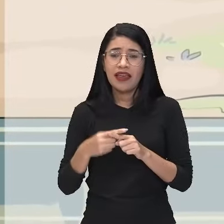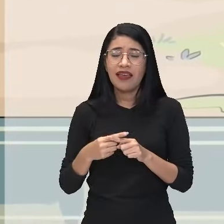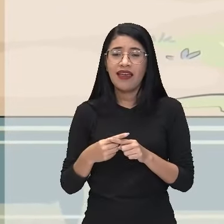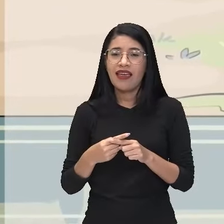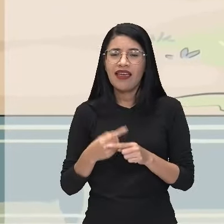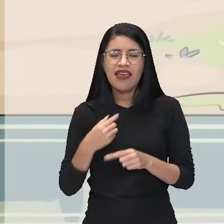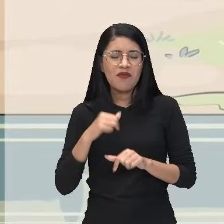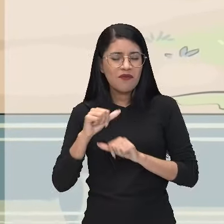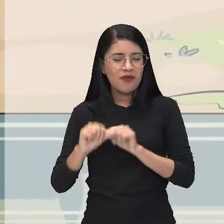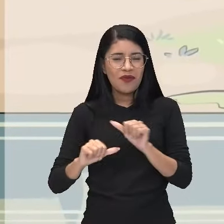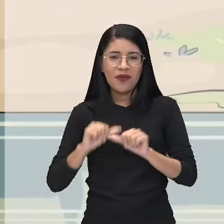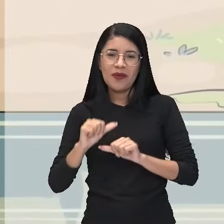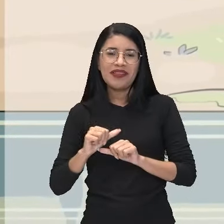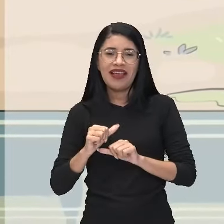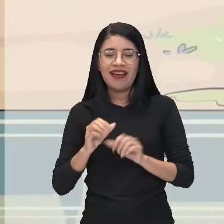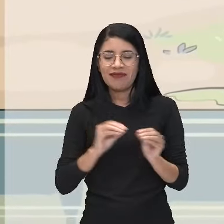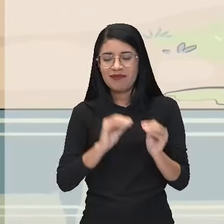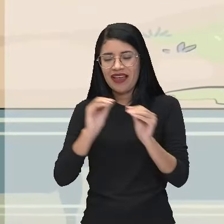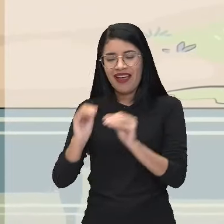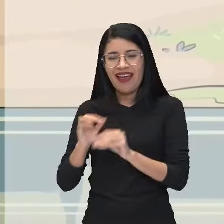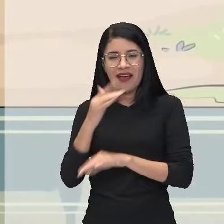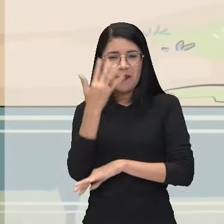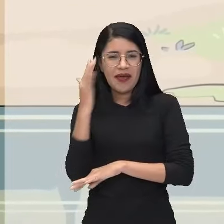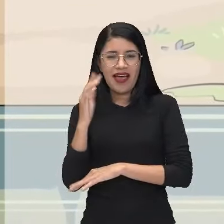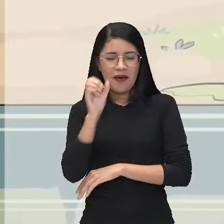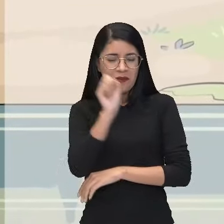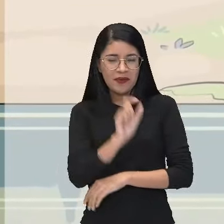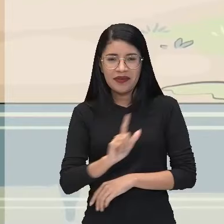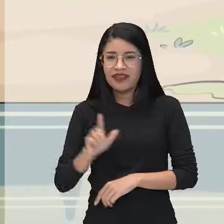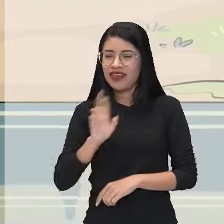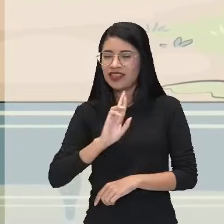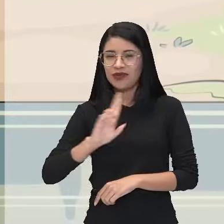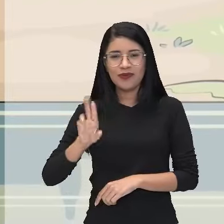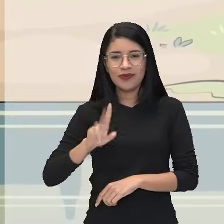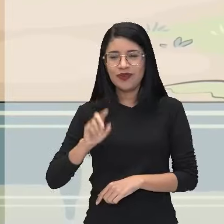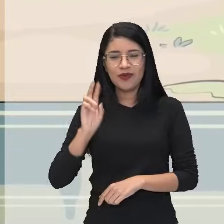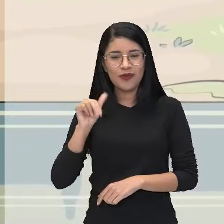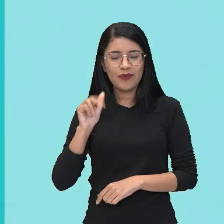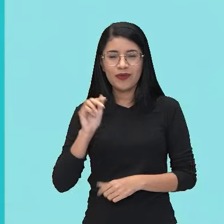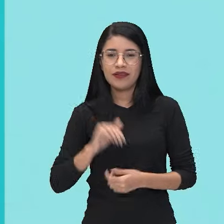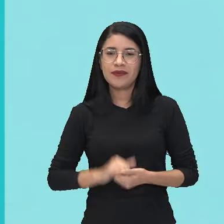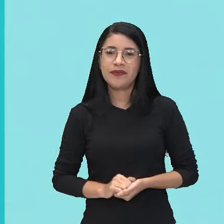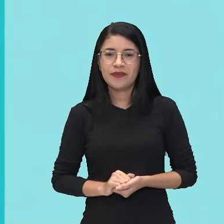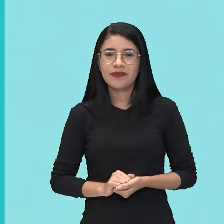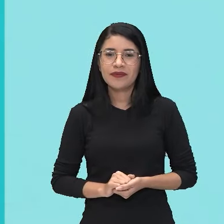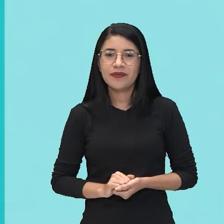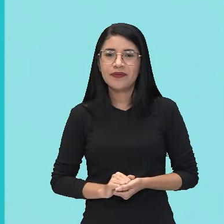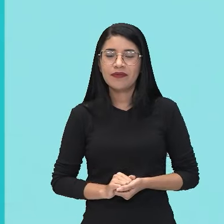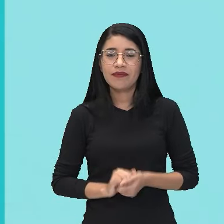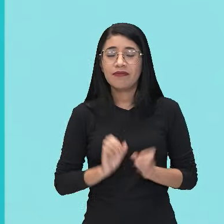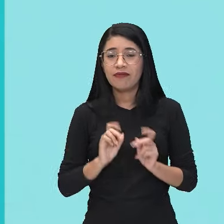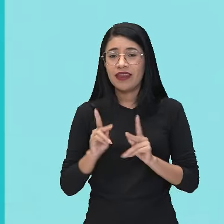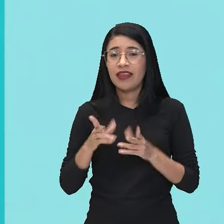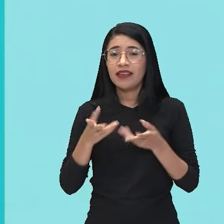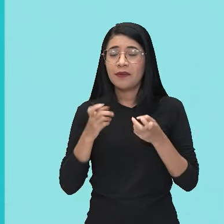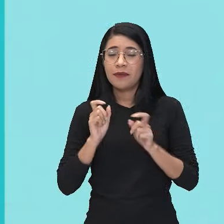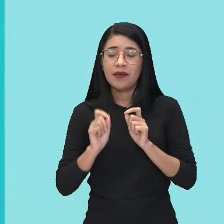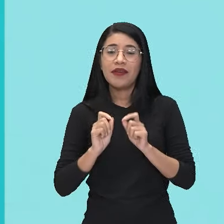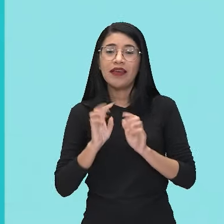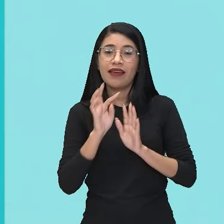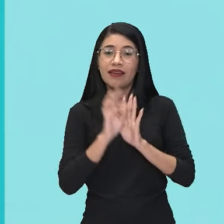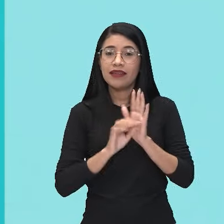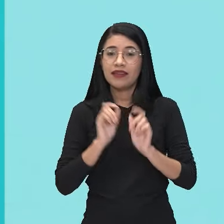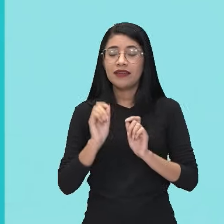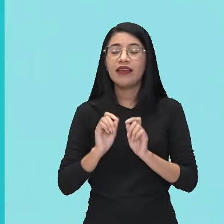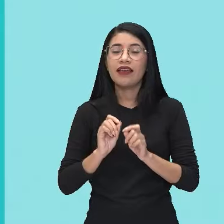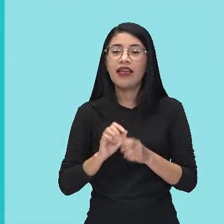troco essa Amazônia por Sudeste de ninguém. Muito bem. Nós vimos, então, aí, né?